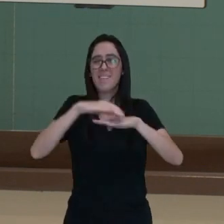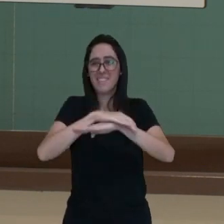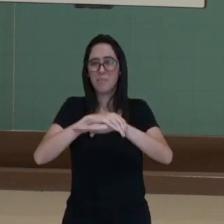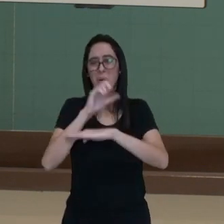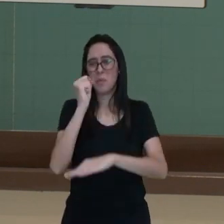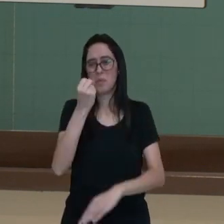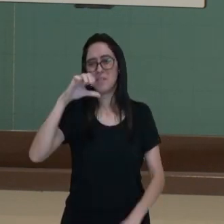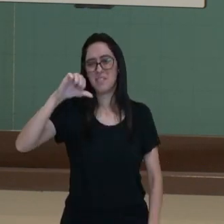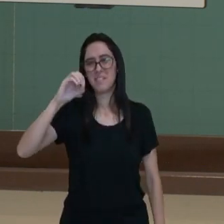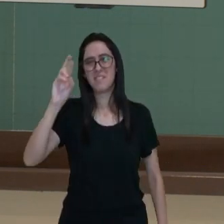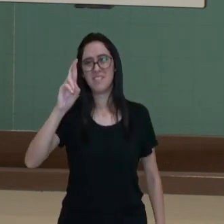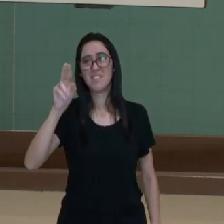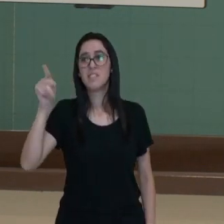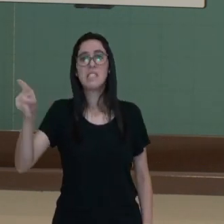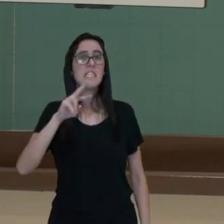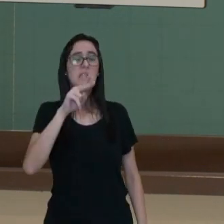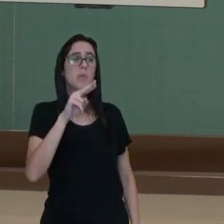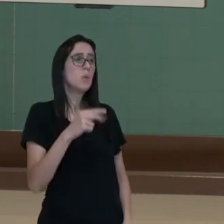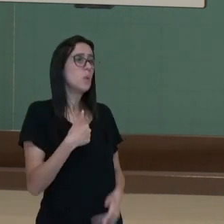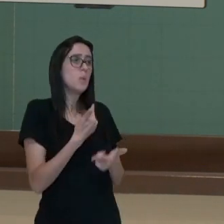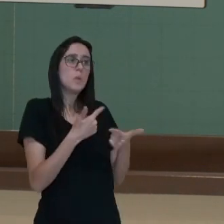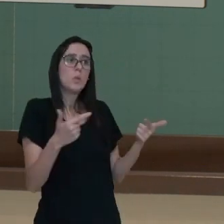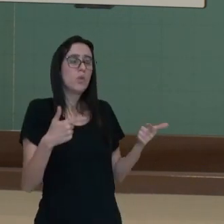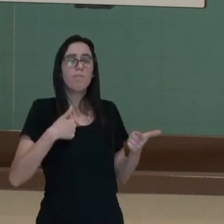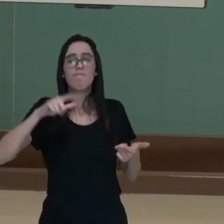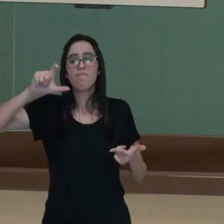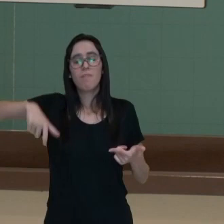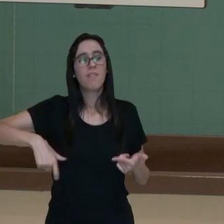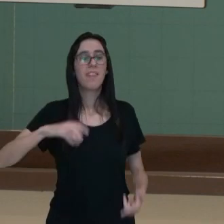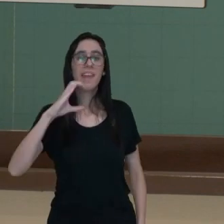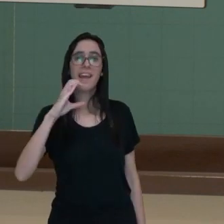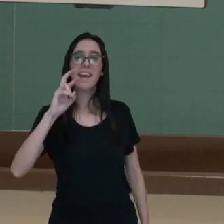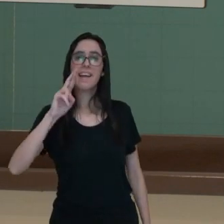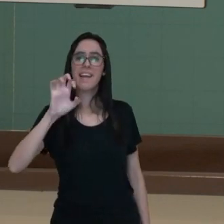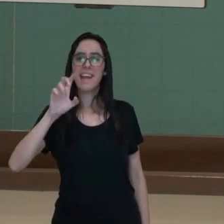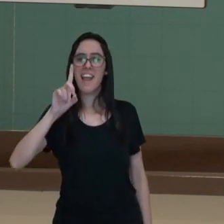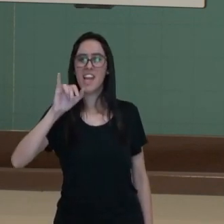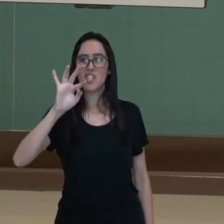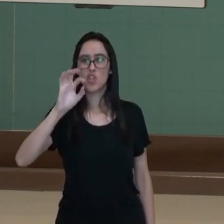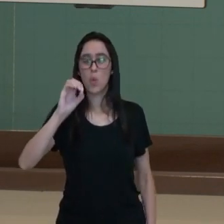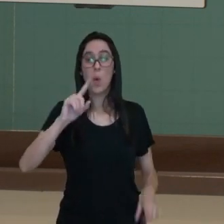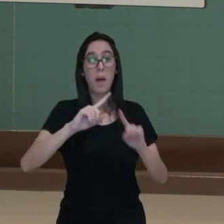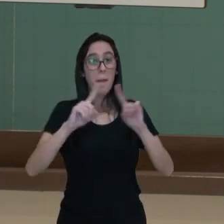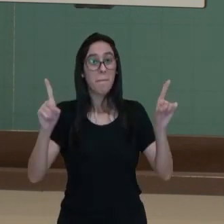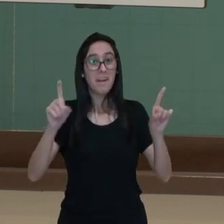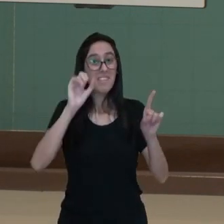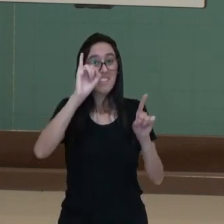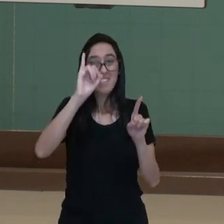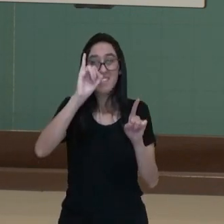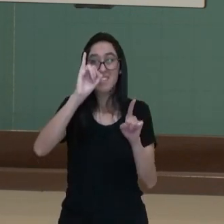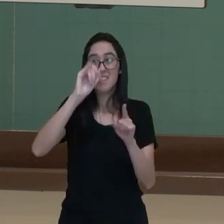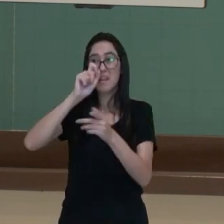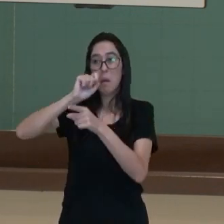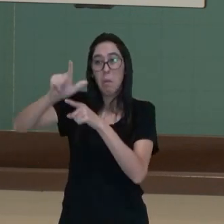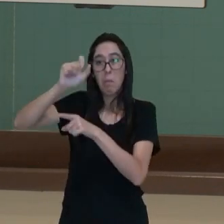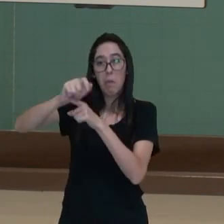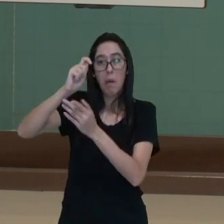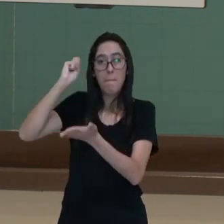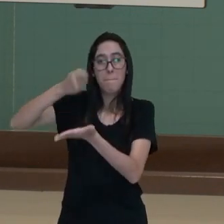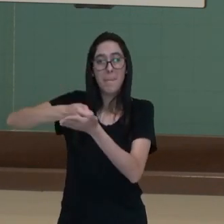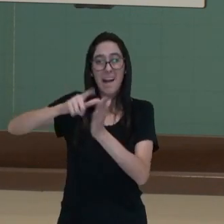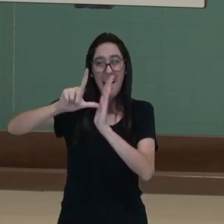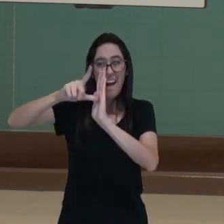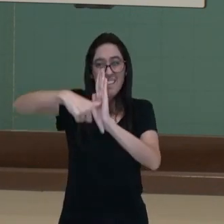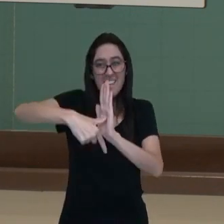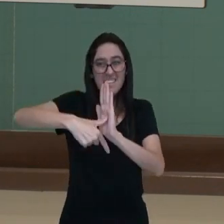O irmão não tem o valor do dinheiro e vai usar o cartão de crédito. Só que se ela não pagar em dia, cobra 10% para